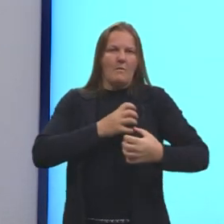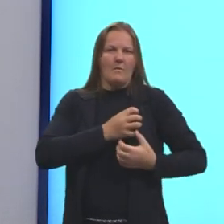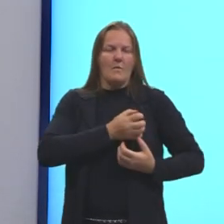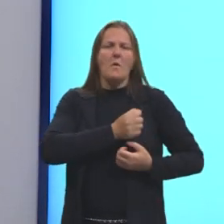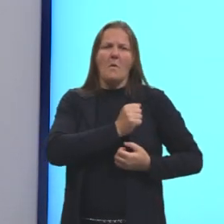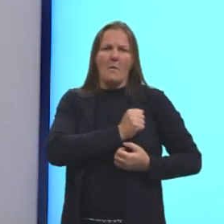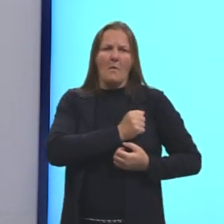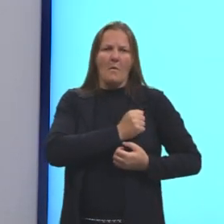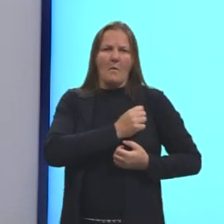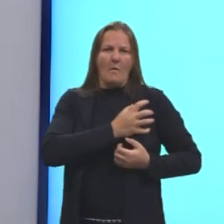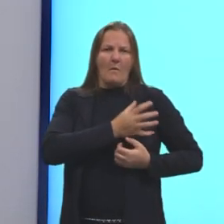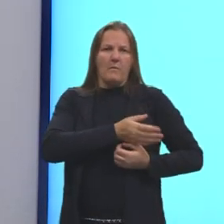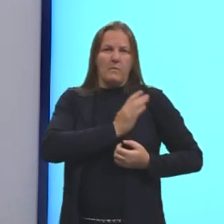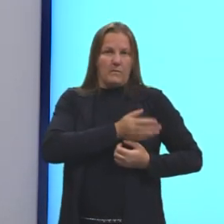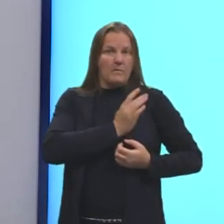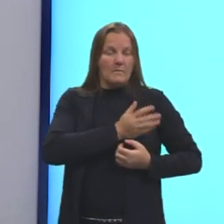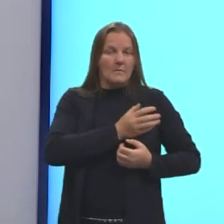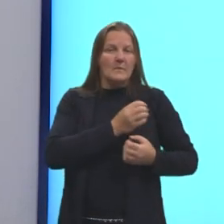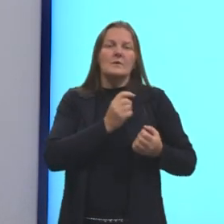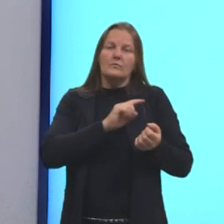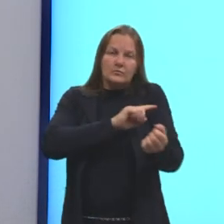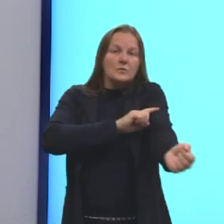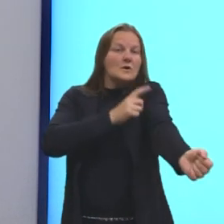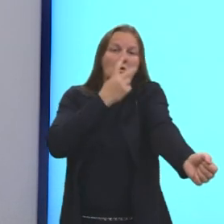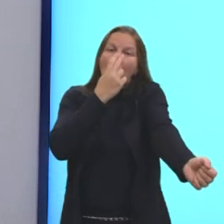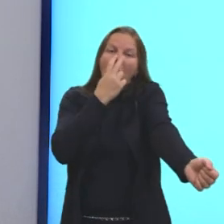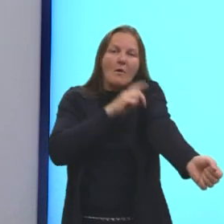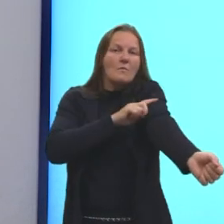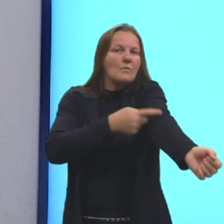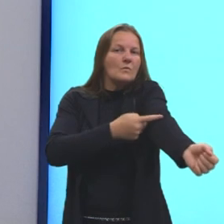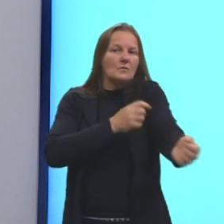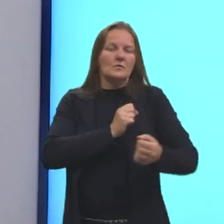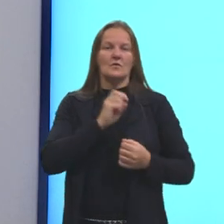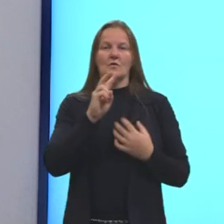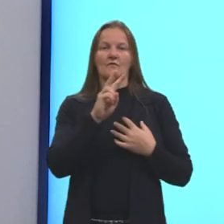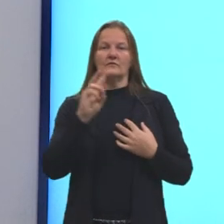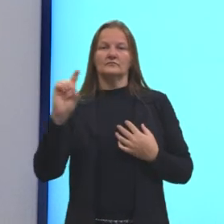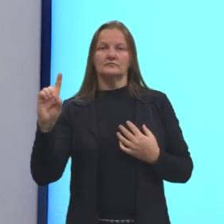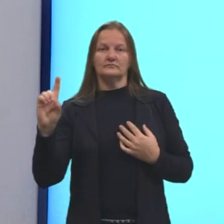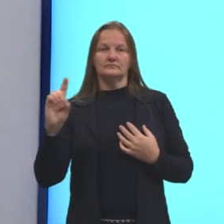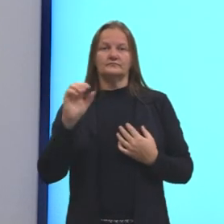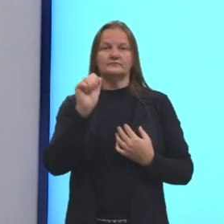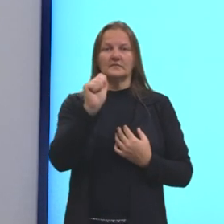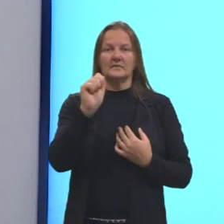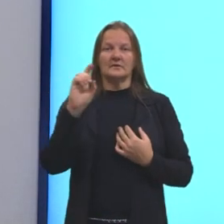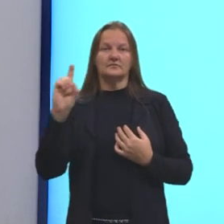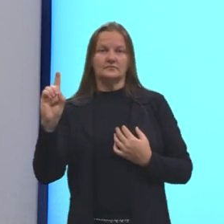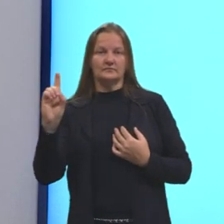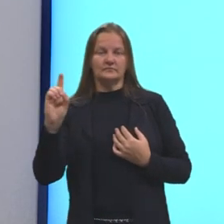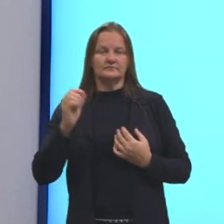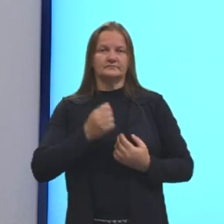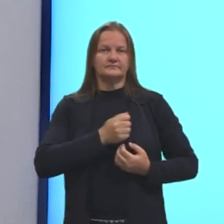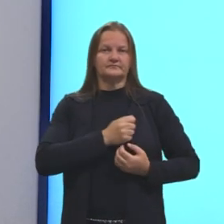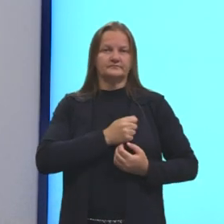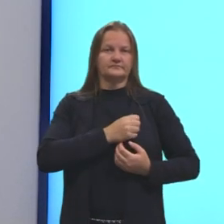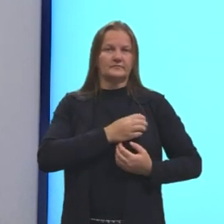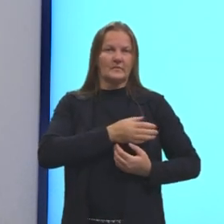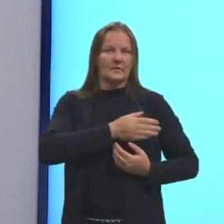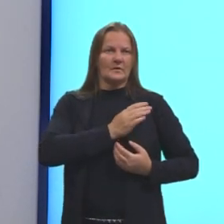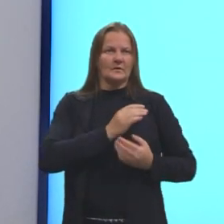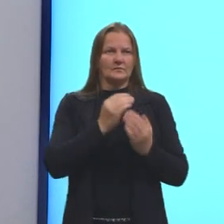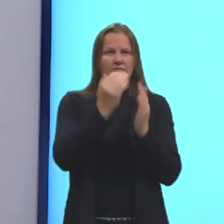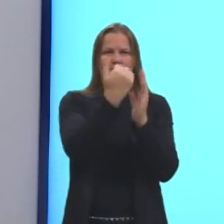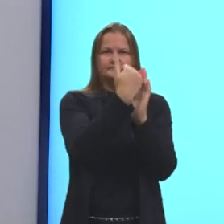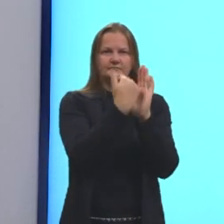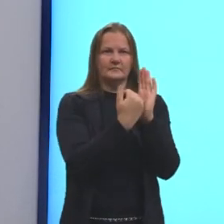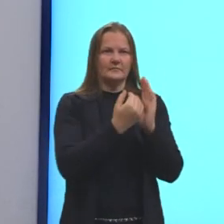um órgão bem musculoso. Aqui, nós temos o ventrículo direito e o átrio direito, certo? Ah, e aqui também